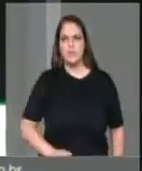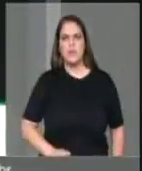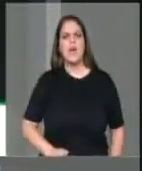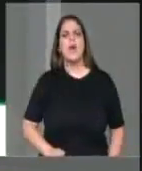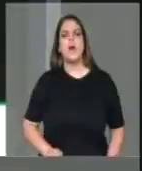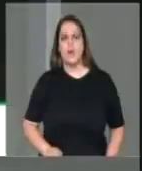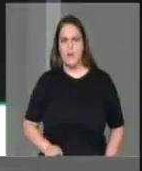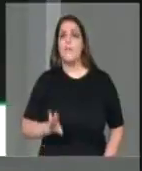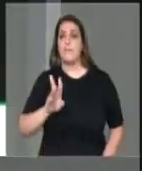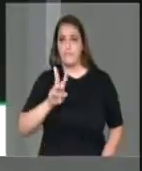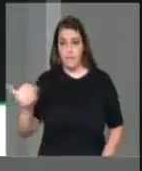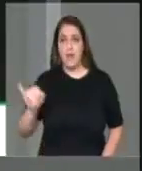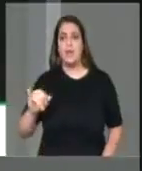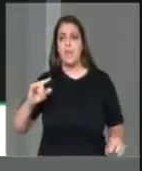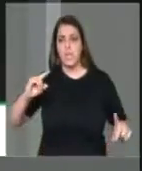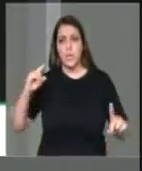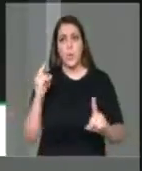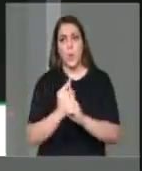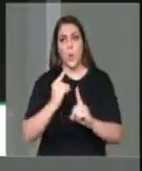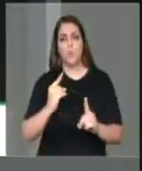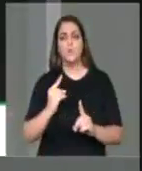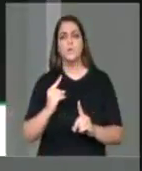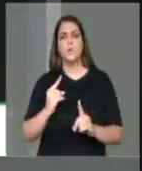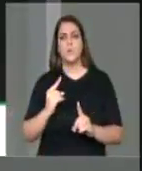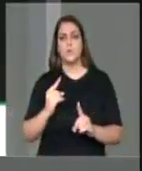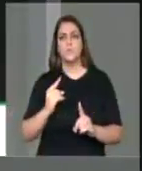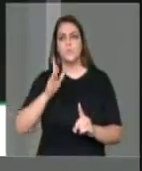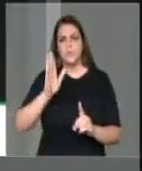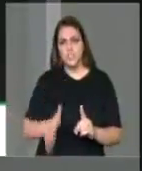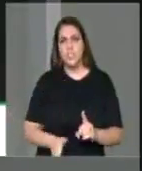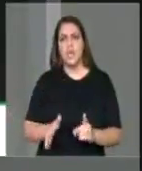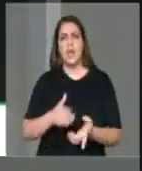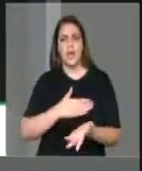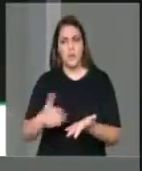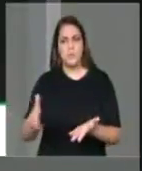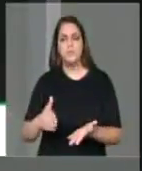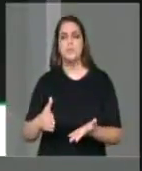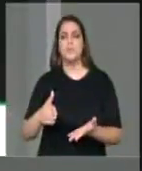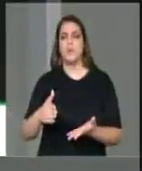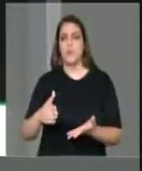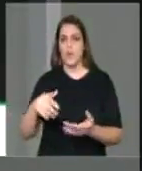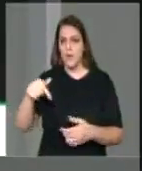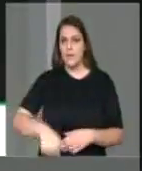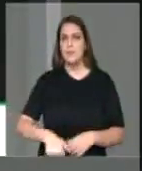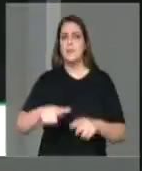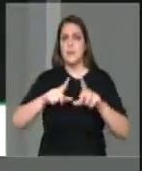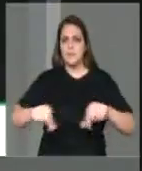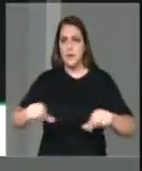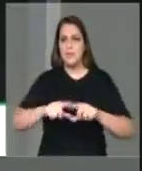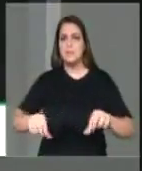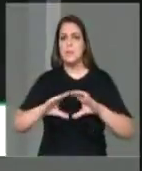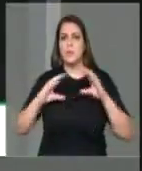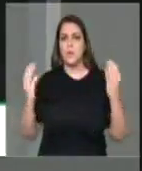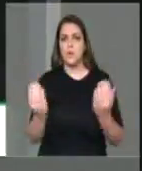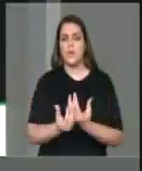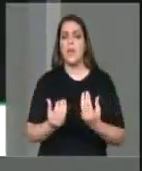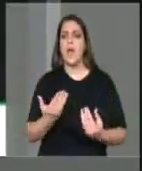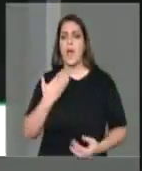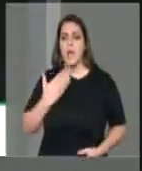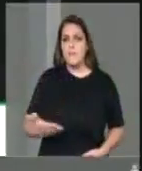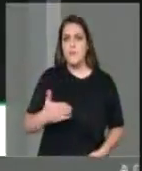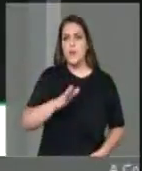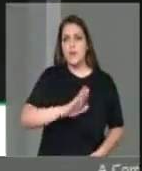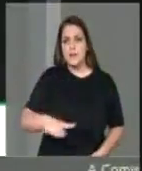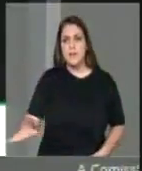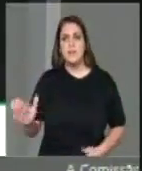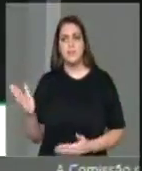partir do encontro que está acontecendo no Congresso em Brasília em defesa da criança e do adolescente. Senhor